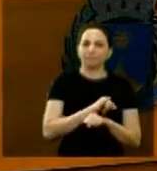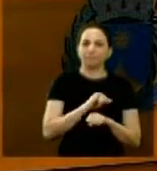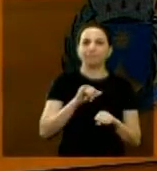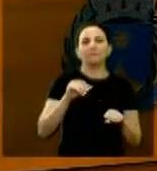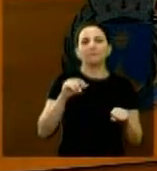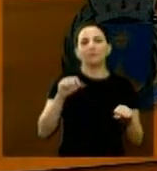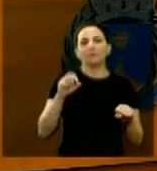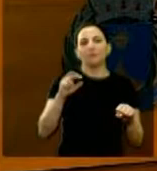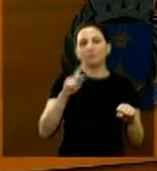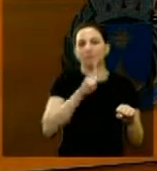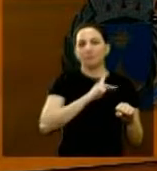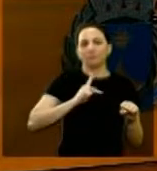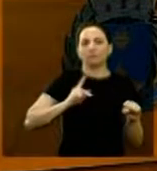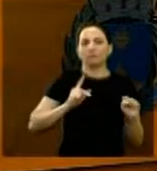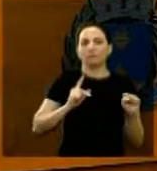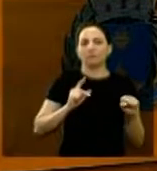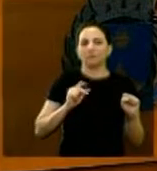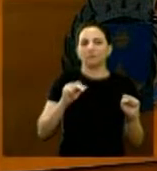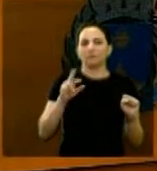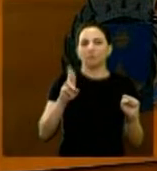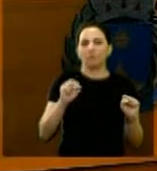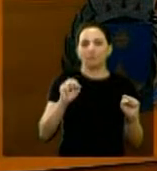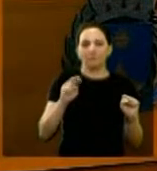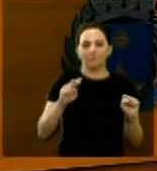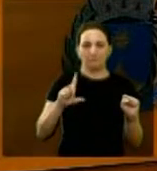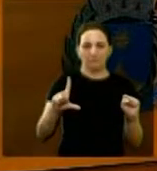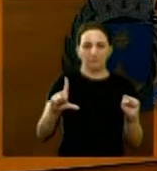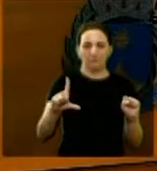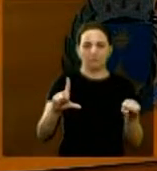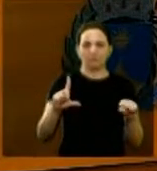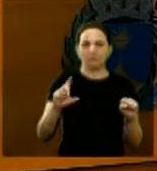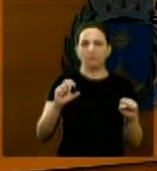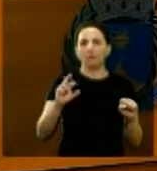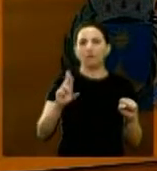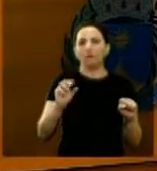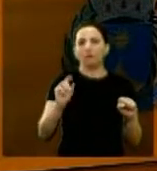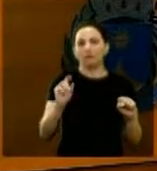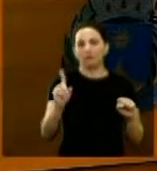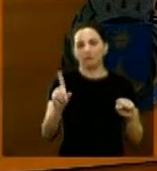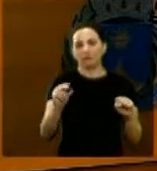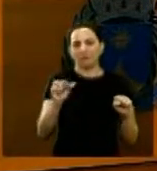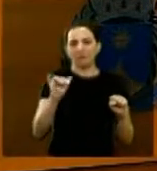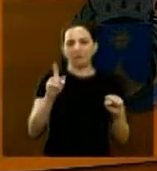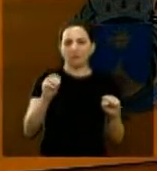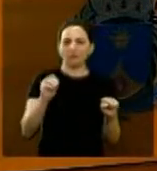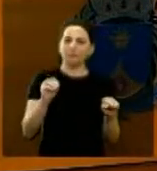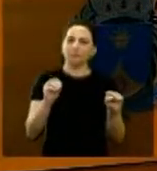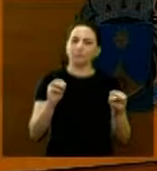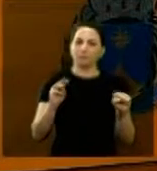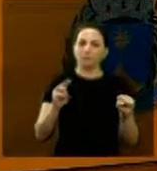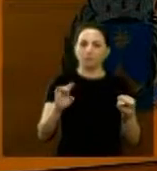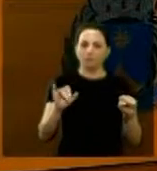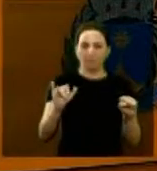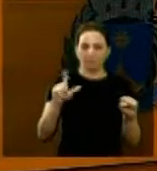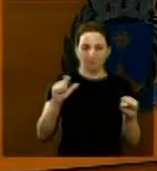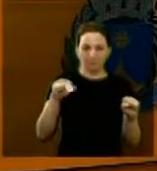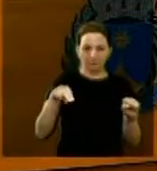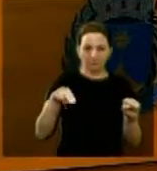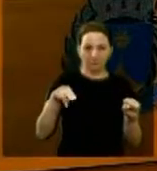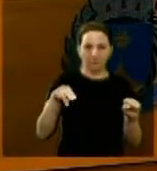Raimundo Bezerra sim Robert Val Frais sim Rodrigo Bochechinha sim William Afonso sim